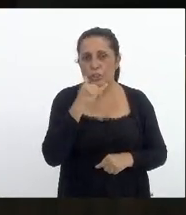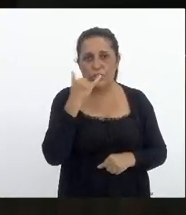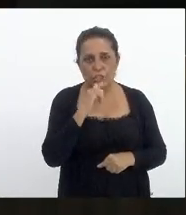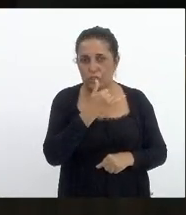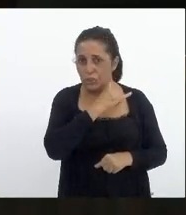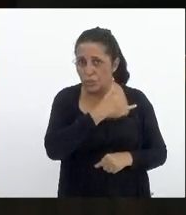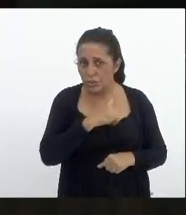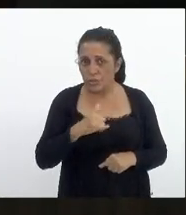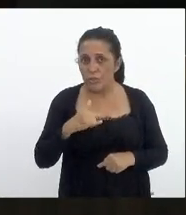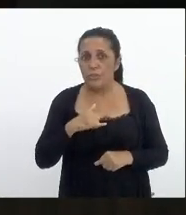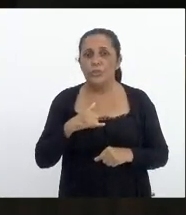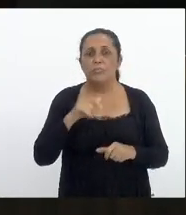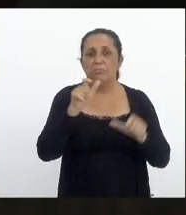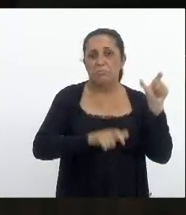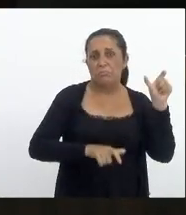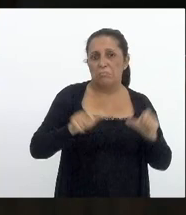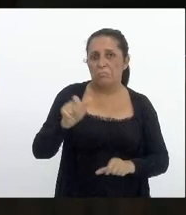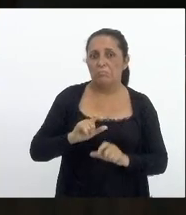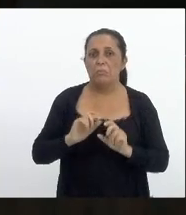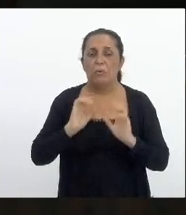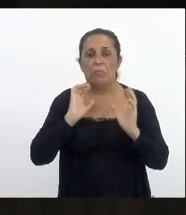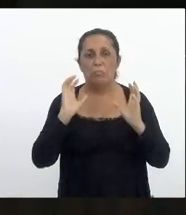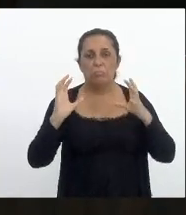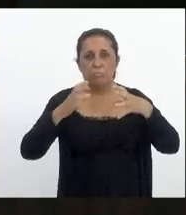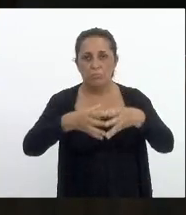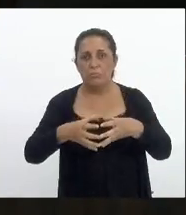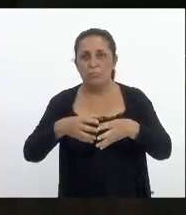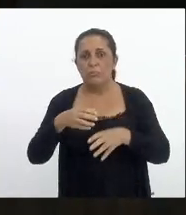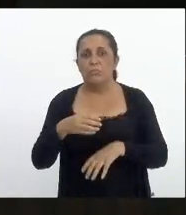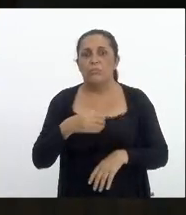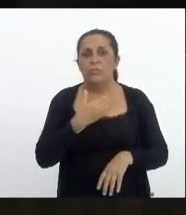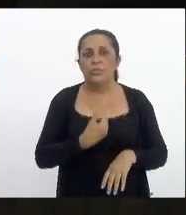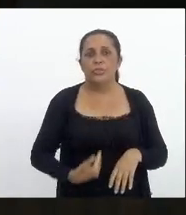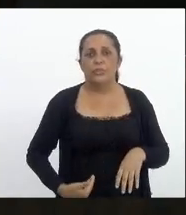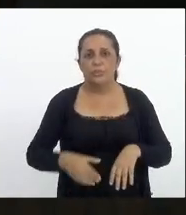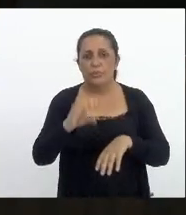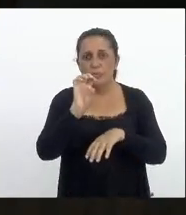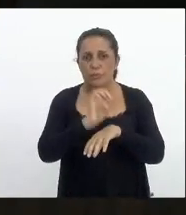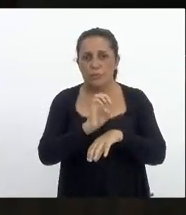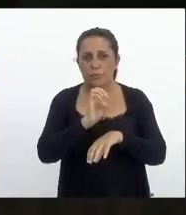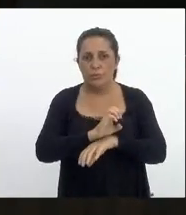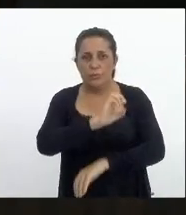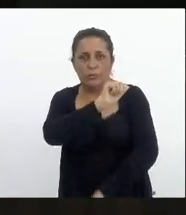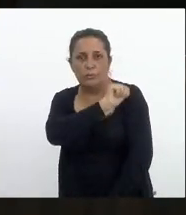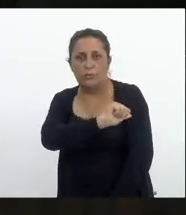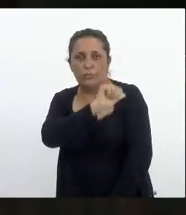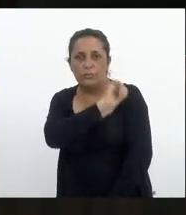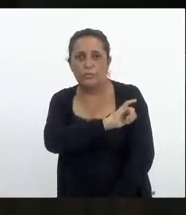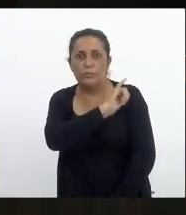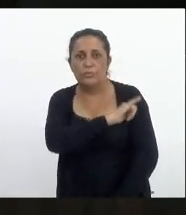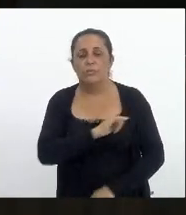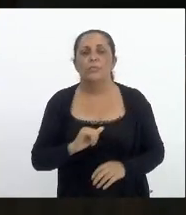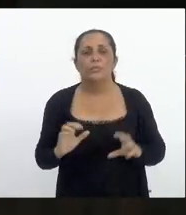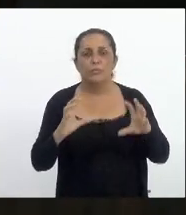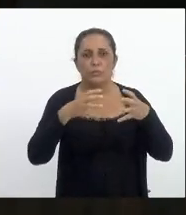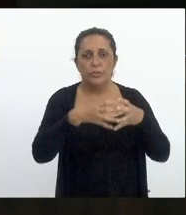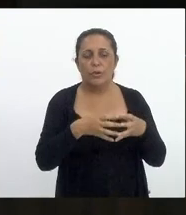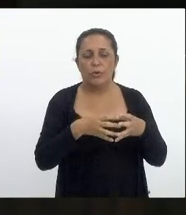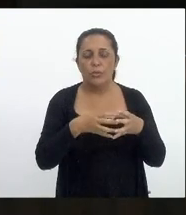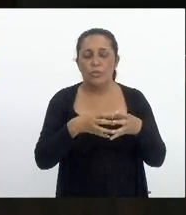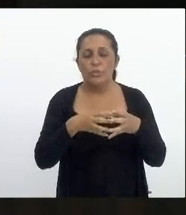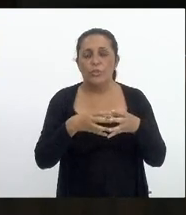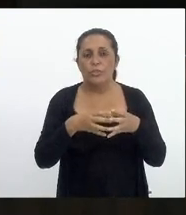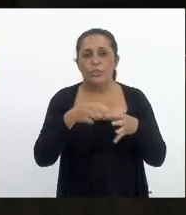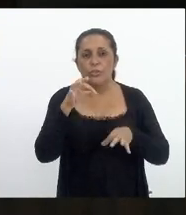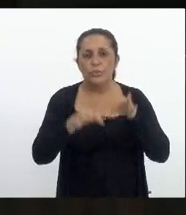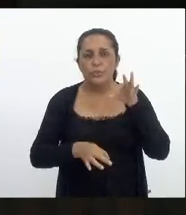individuais ou coletivos no estado do Rio de Janeiro parecer da comissão de constituição e justiça pela constitucionalidade